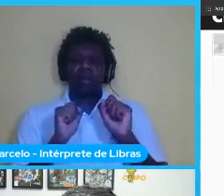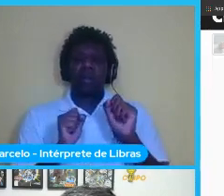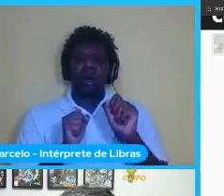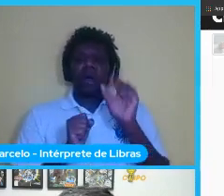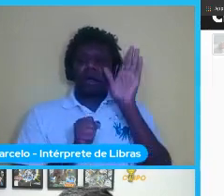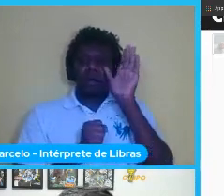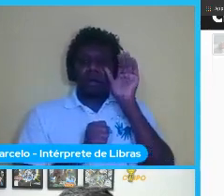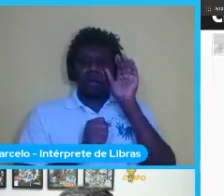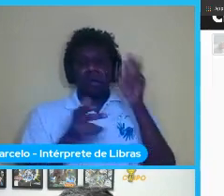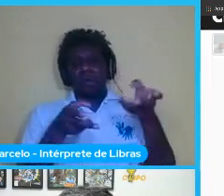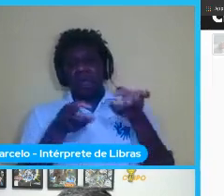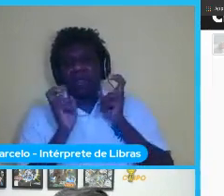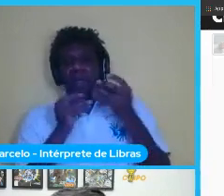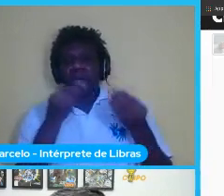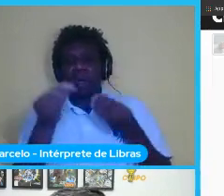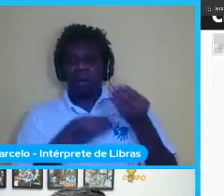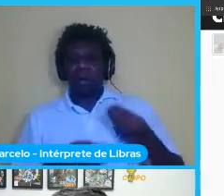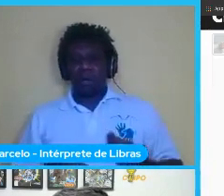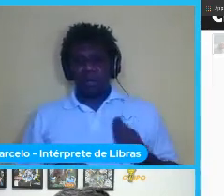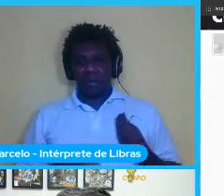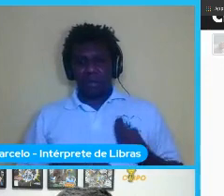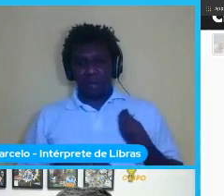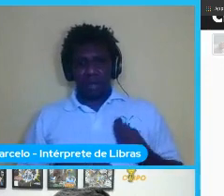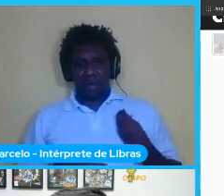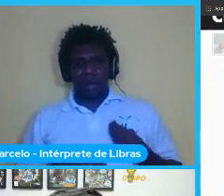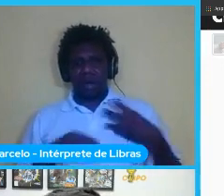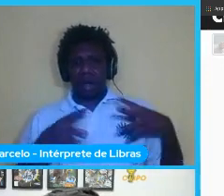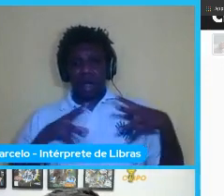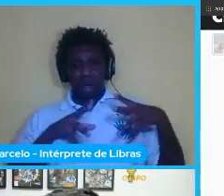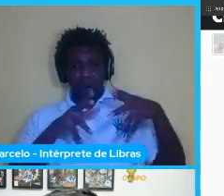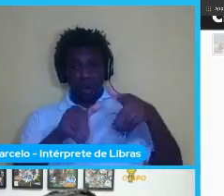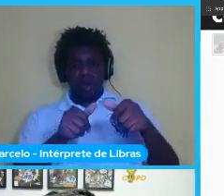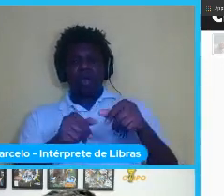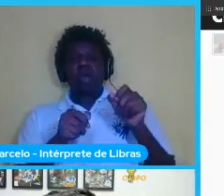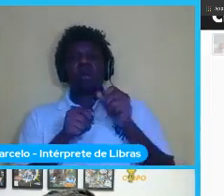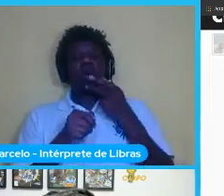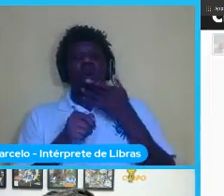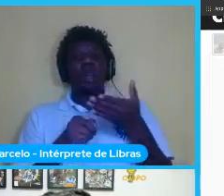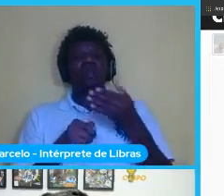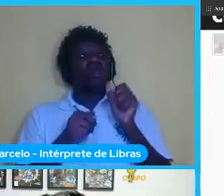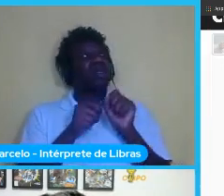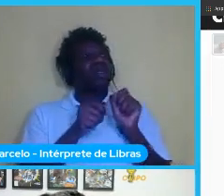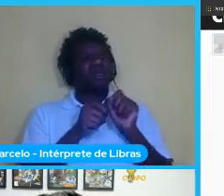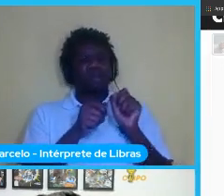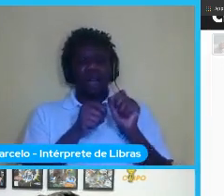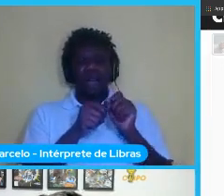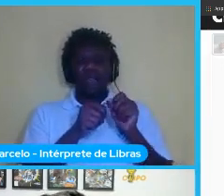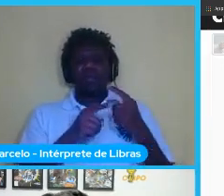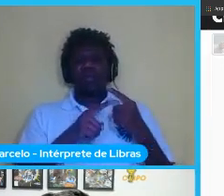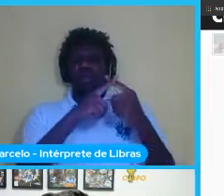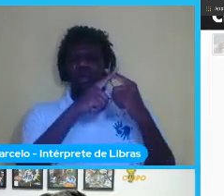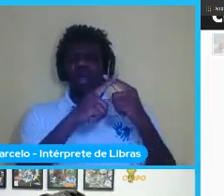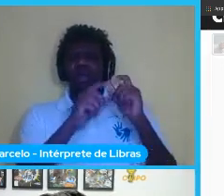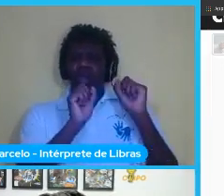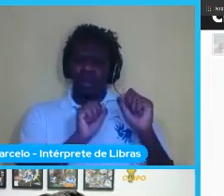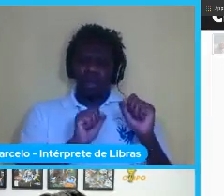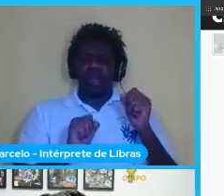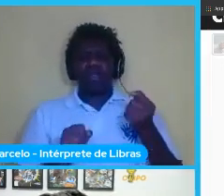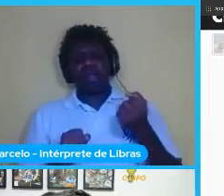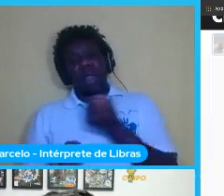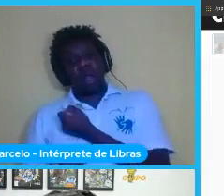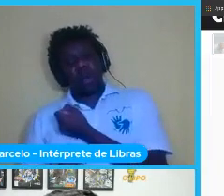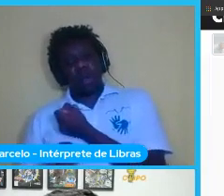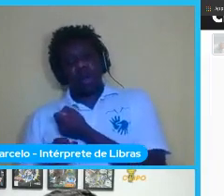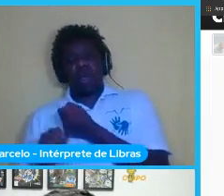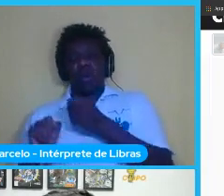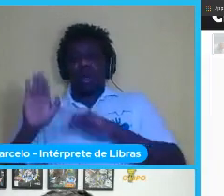ativação então tudo que for quando você faz essa multiplicação por esses filtros você pode ter número negativo então para não propagar